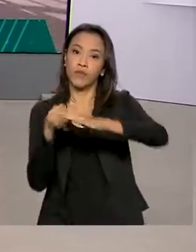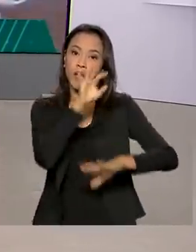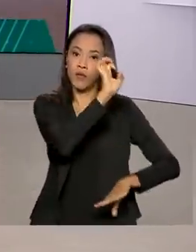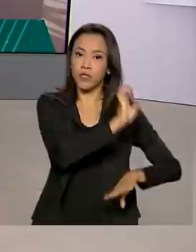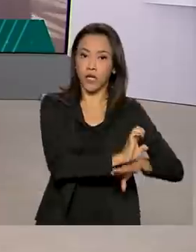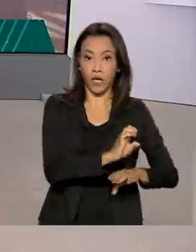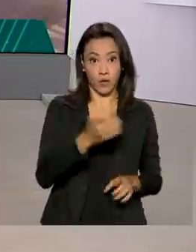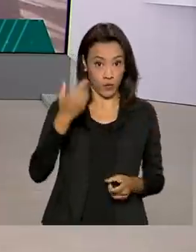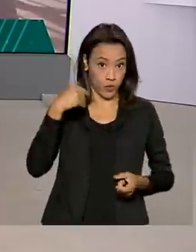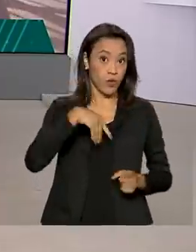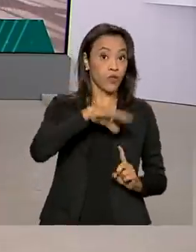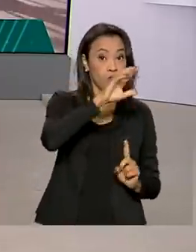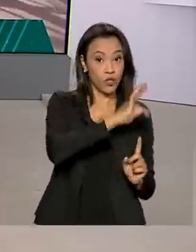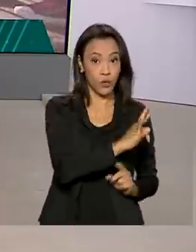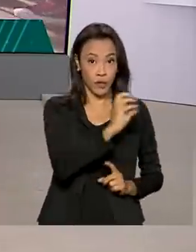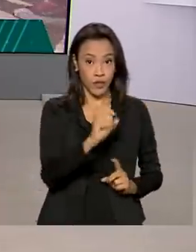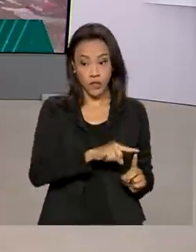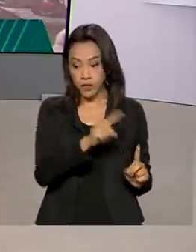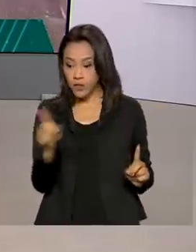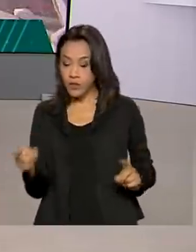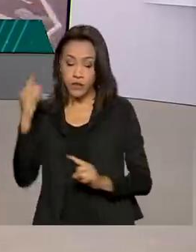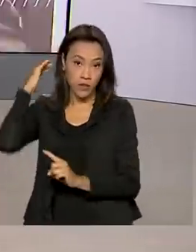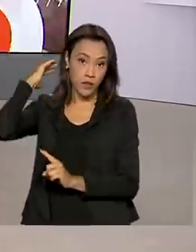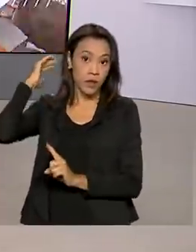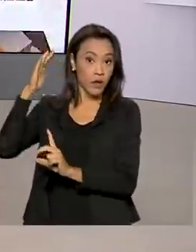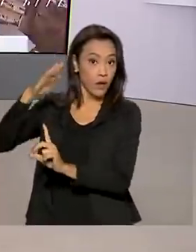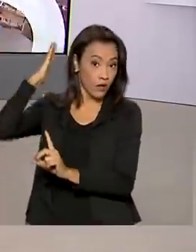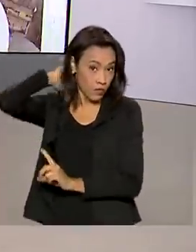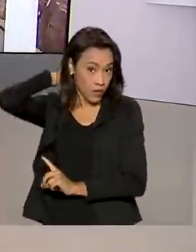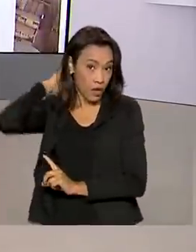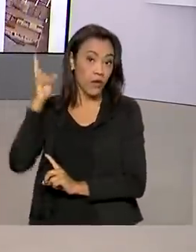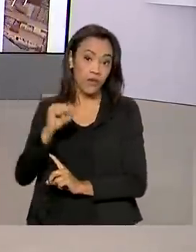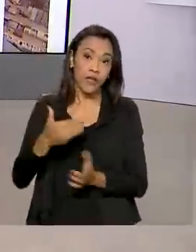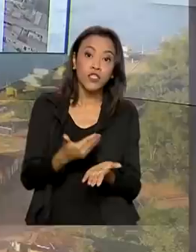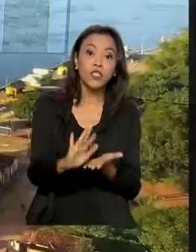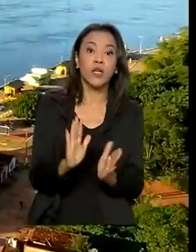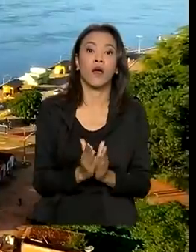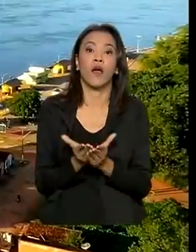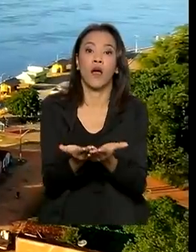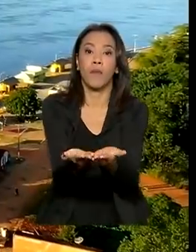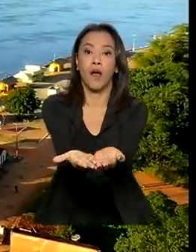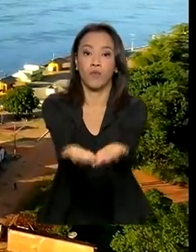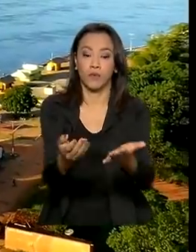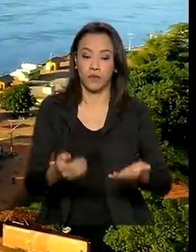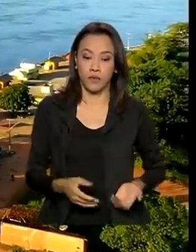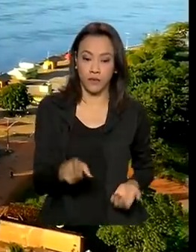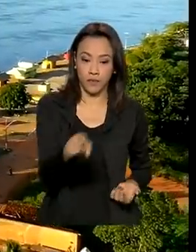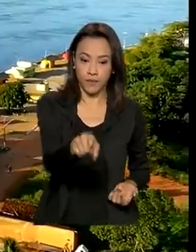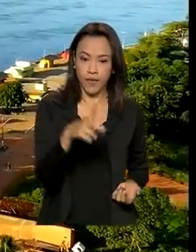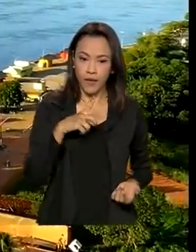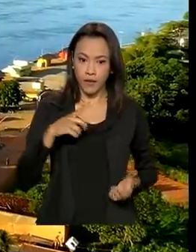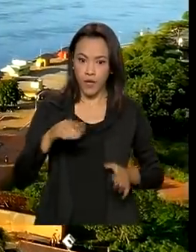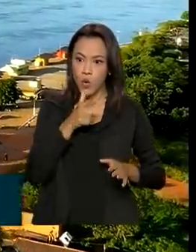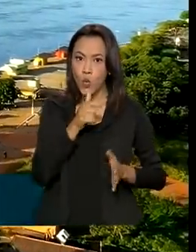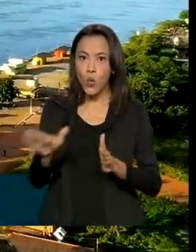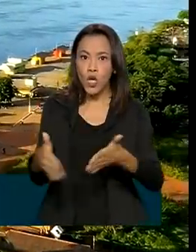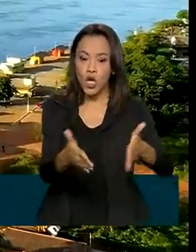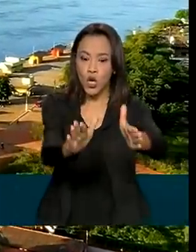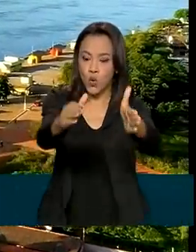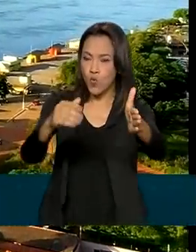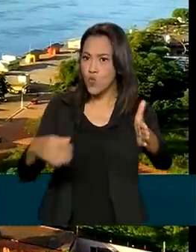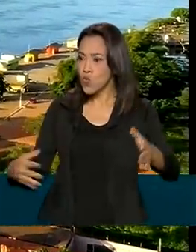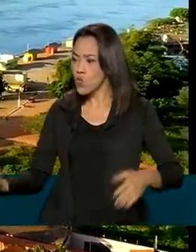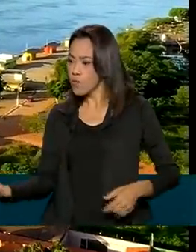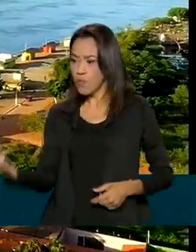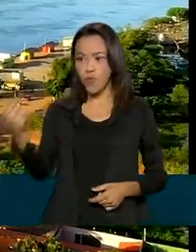Pará. A estrutura vai eliminar o uso da balsa para atravessar o rio Araguaia. Tem um rio no meio do caminho. E para